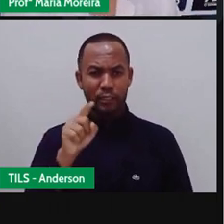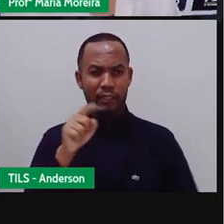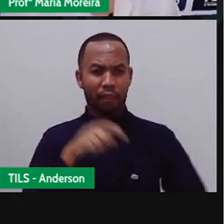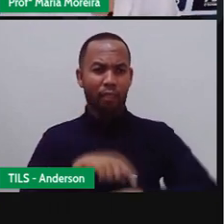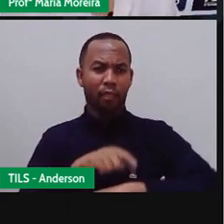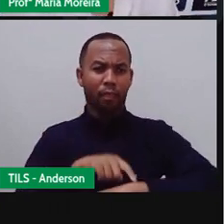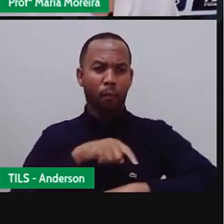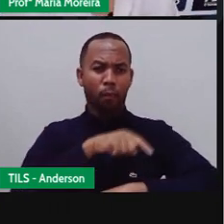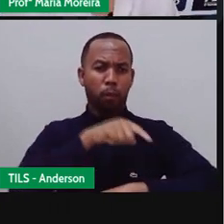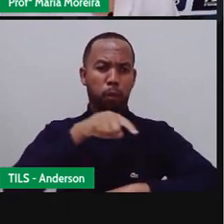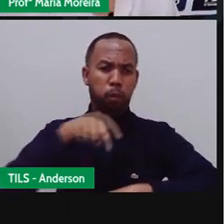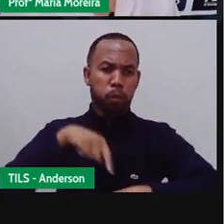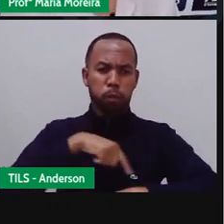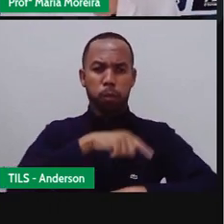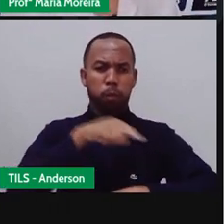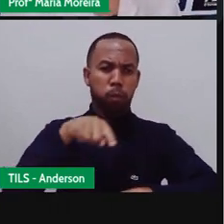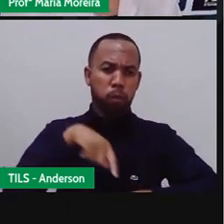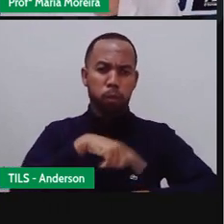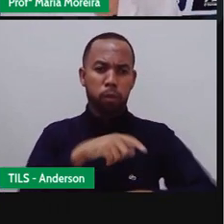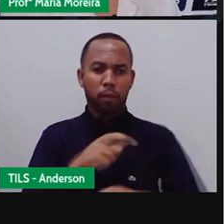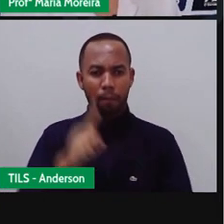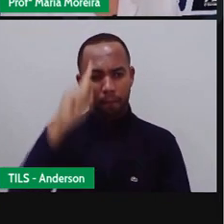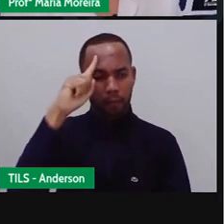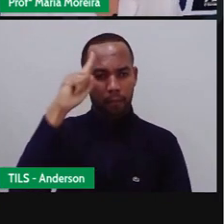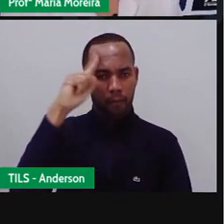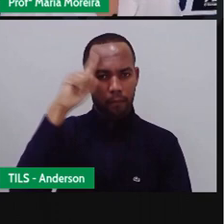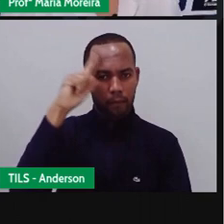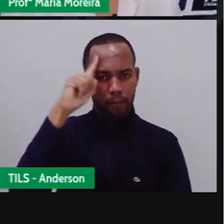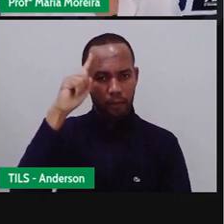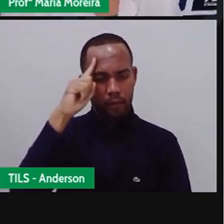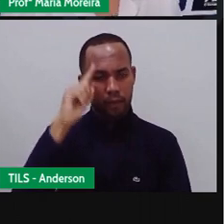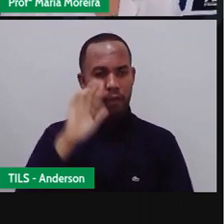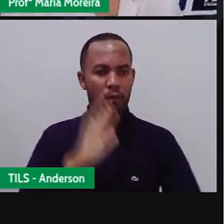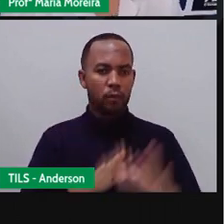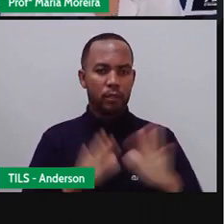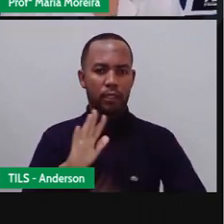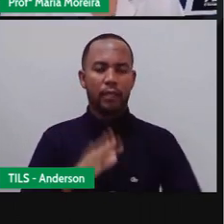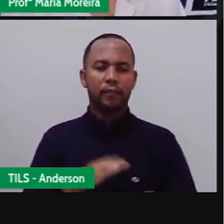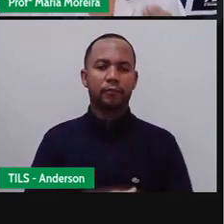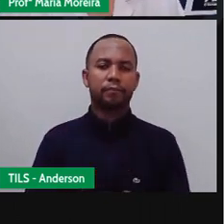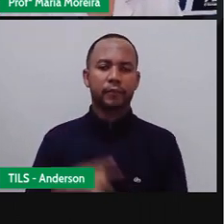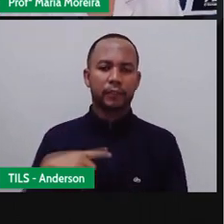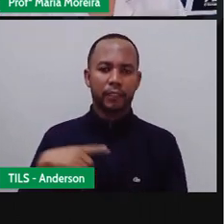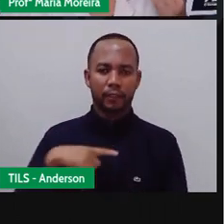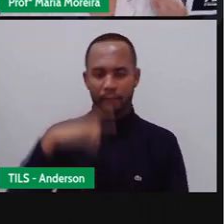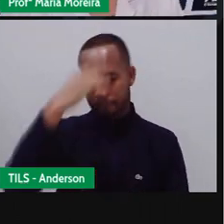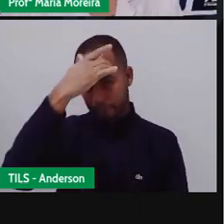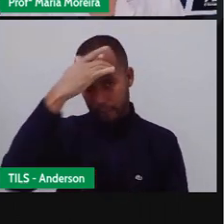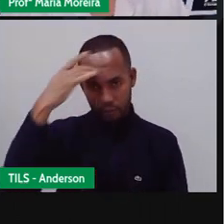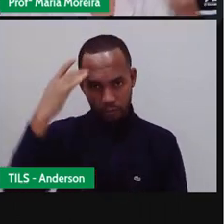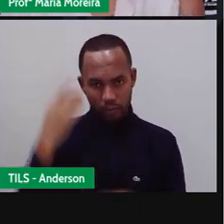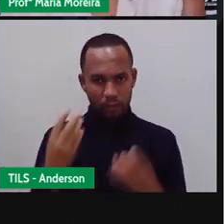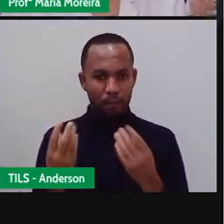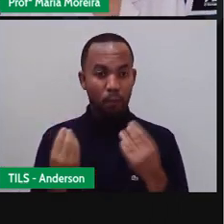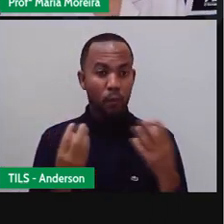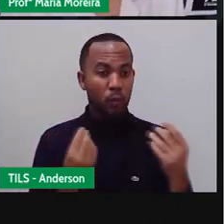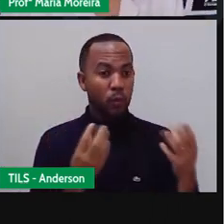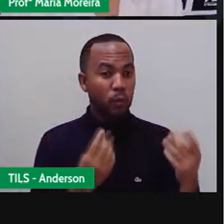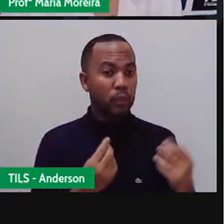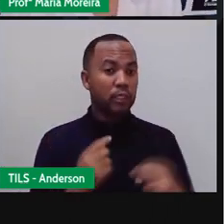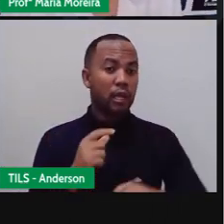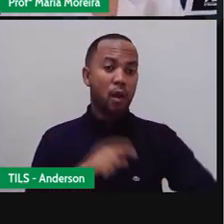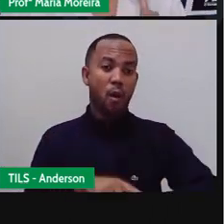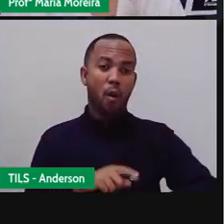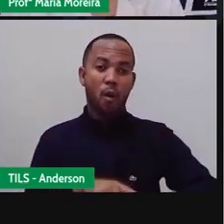naquele dia, mas, né, o problema é que tem gente que passa muitas, mas muitas